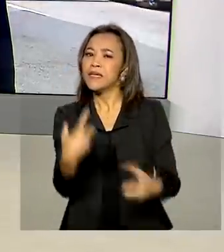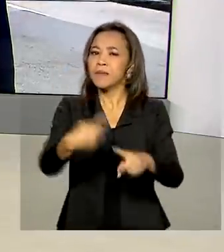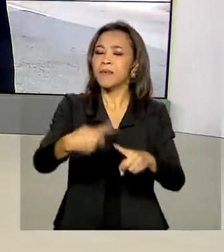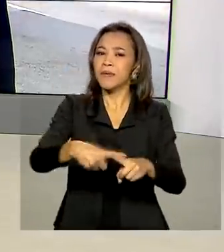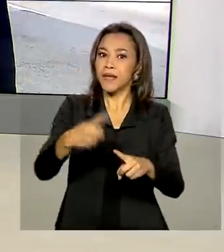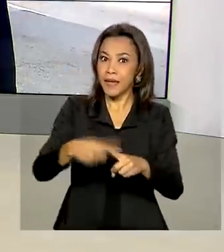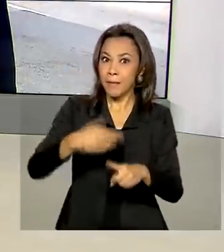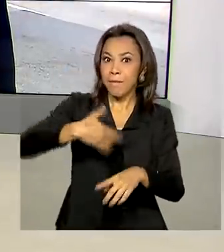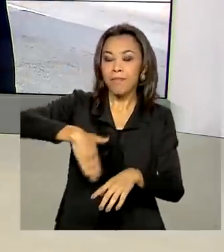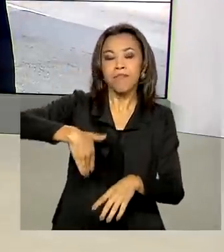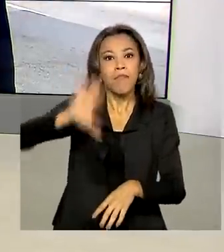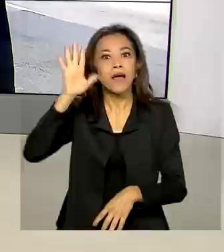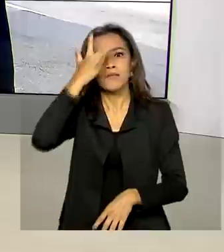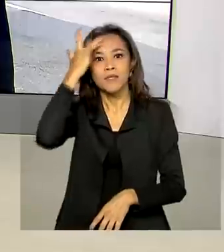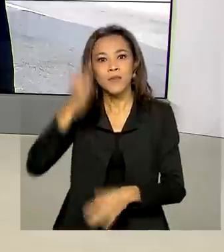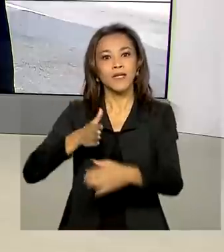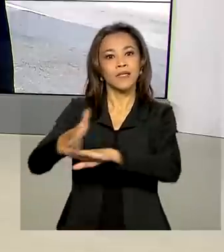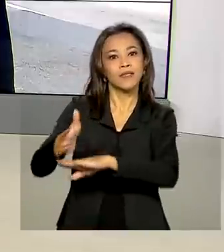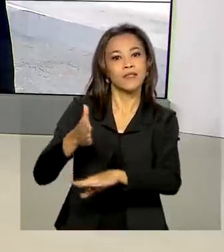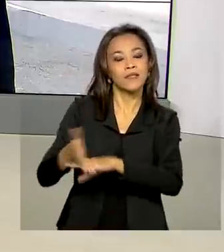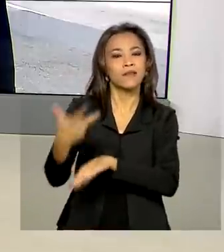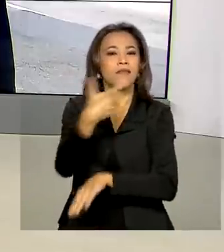pessoas terão acesso a essa vacina.